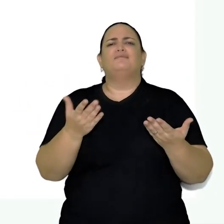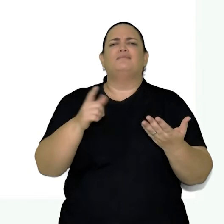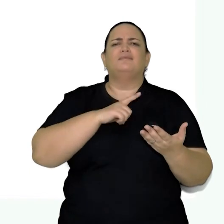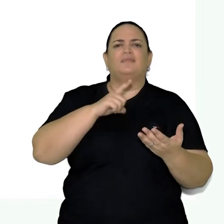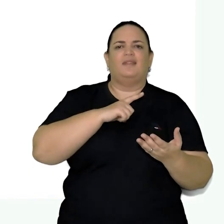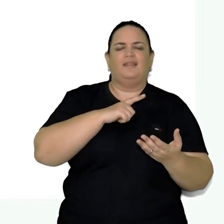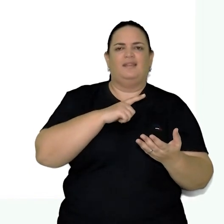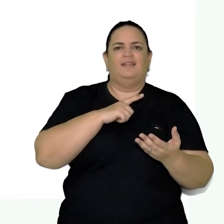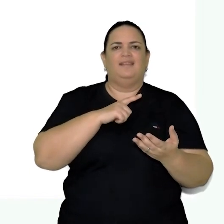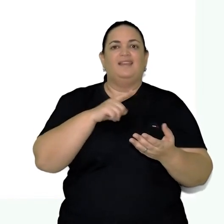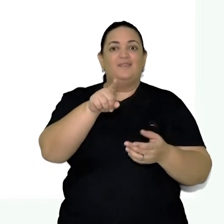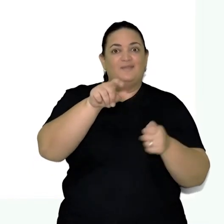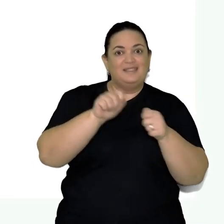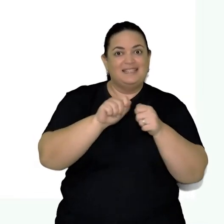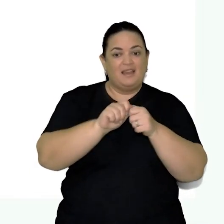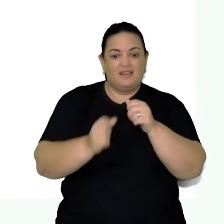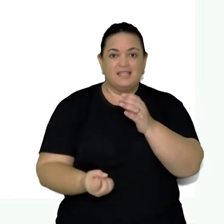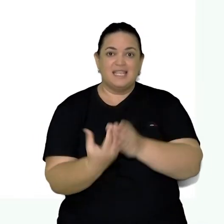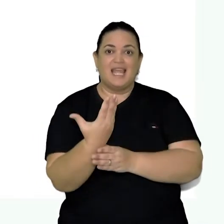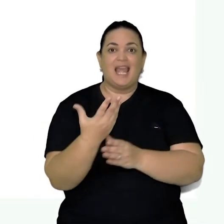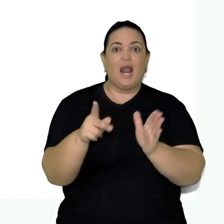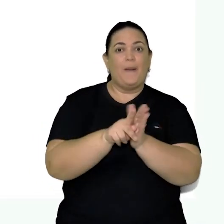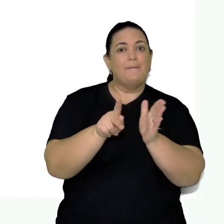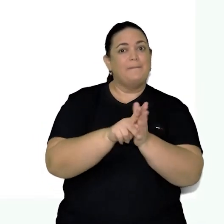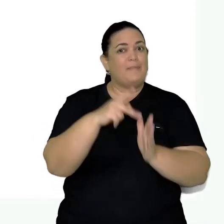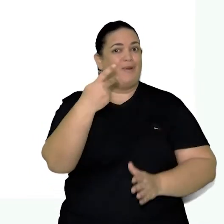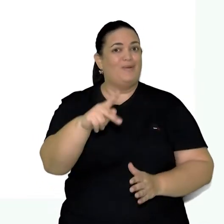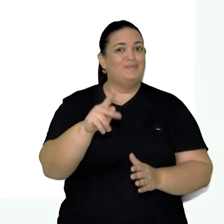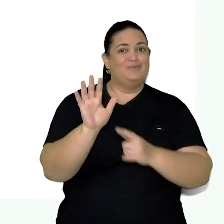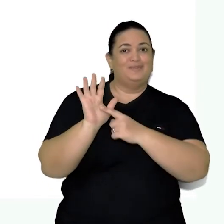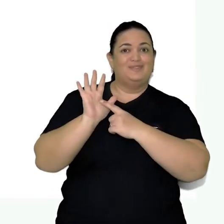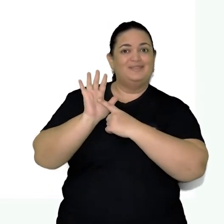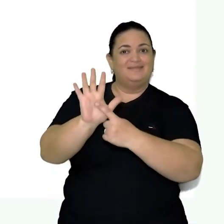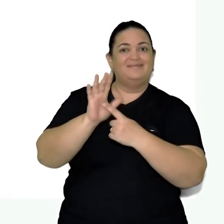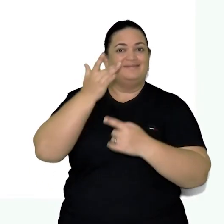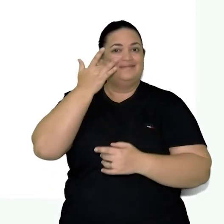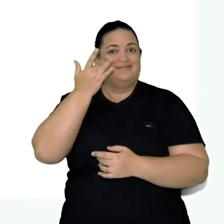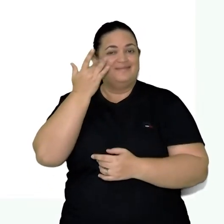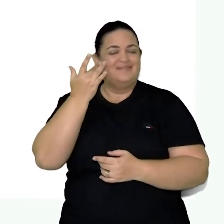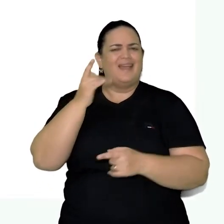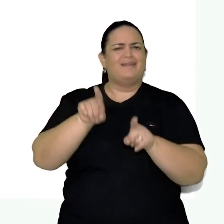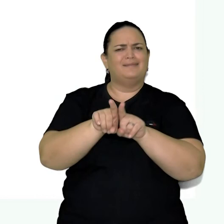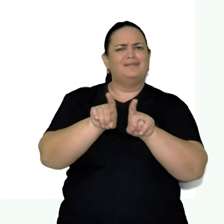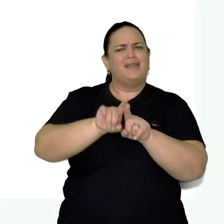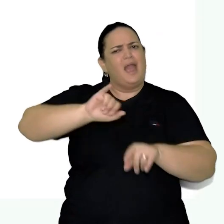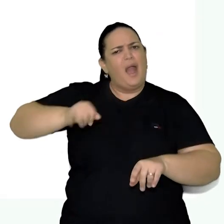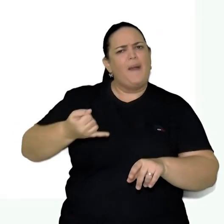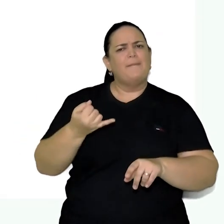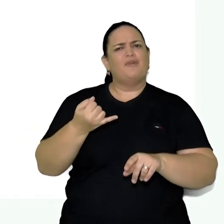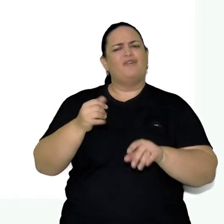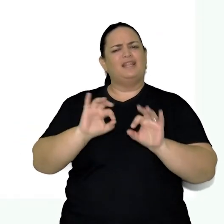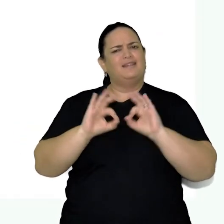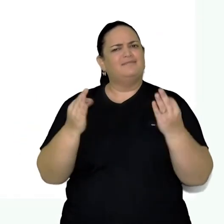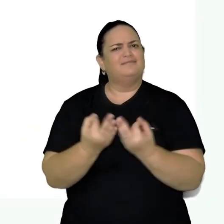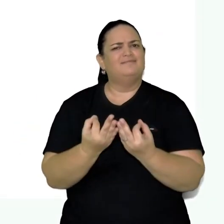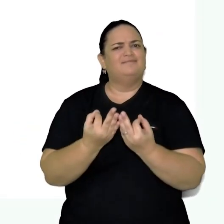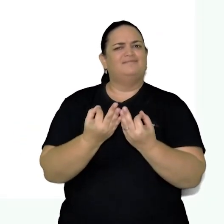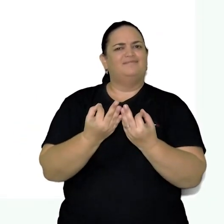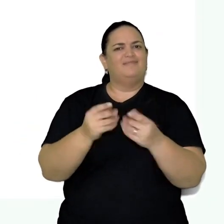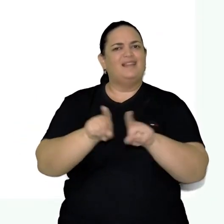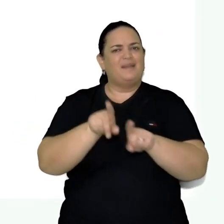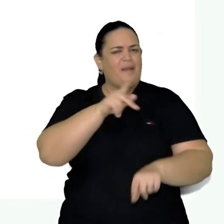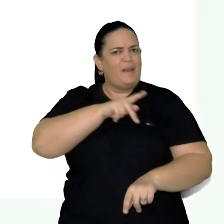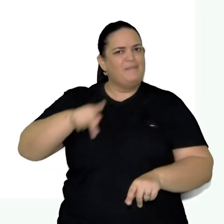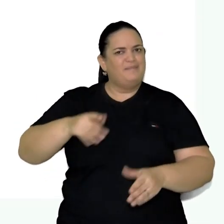monte o seu próprio teatro lambe-lambe para socializar em aula com colegas e professores. Produza um texto explicando as